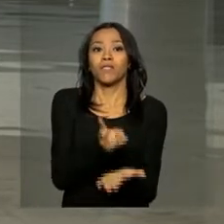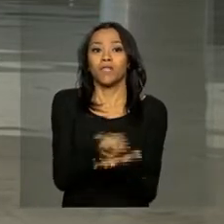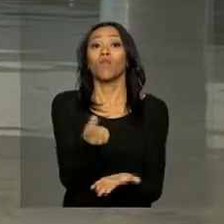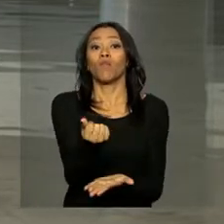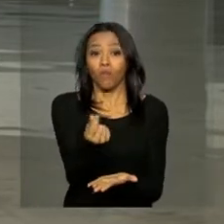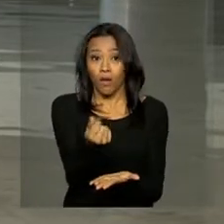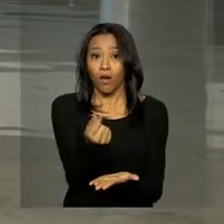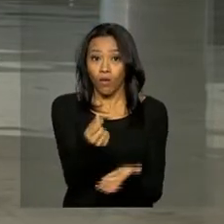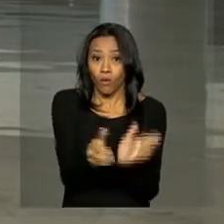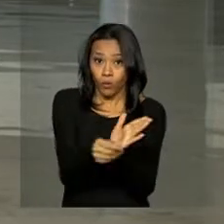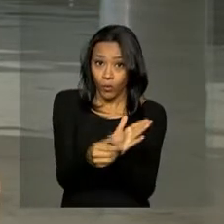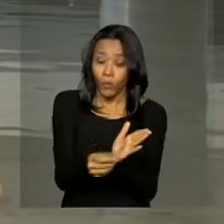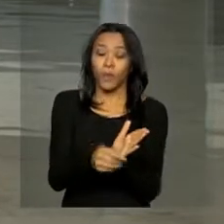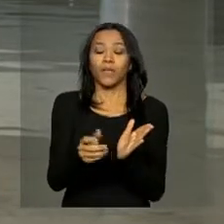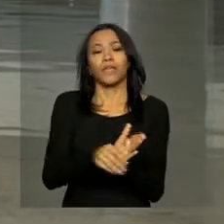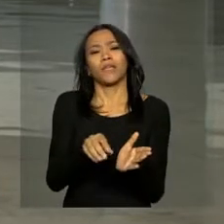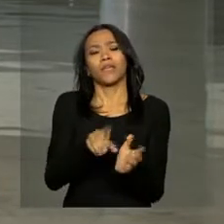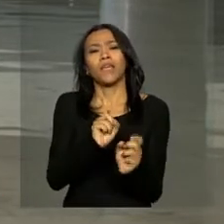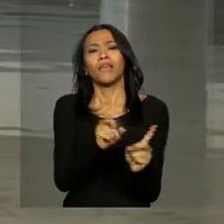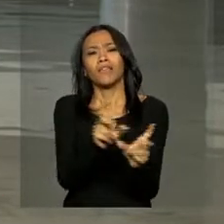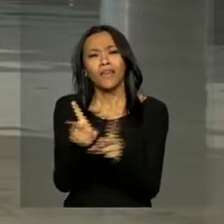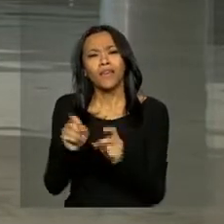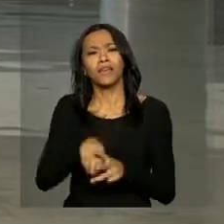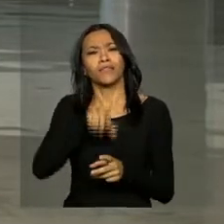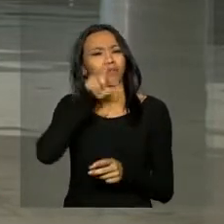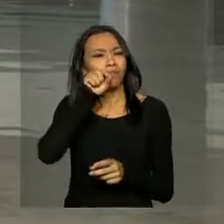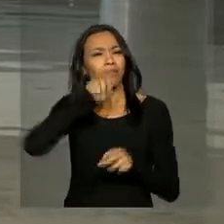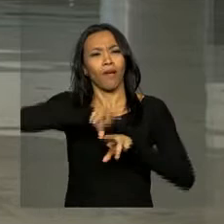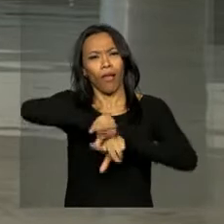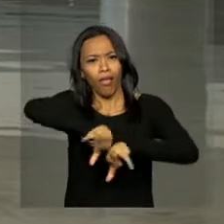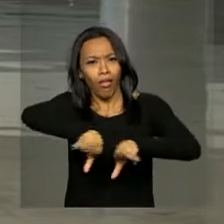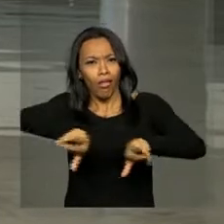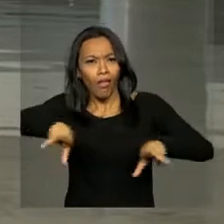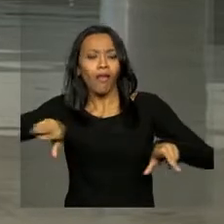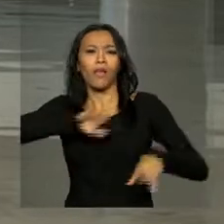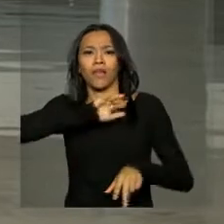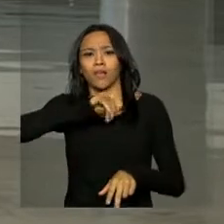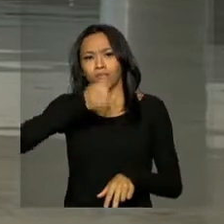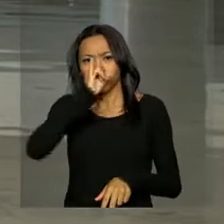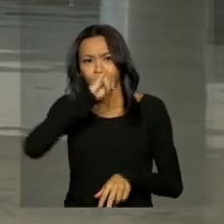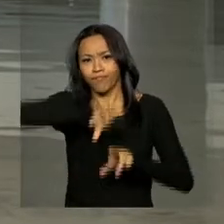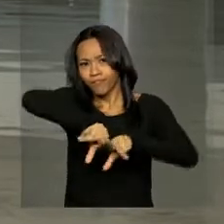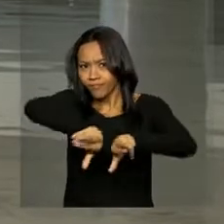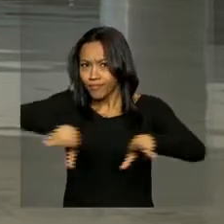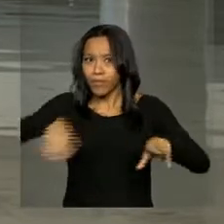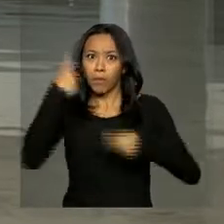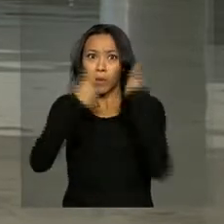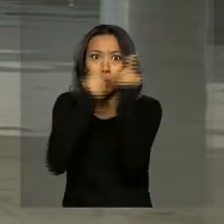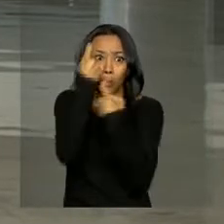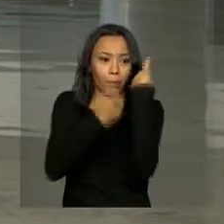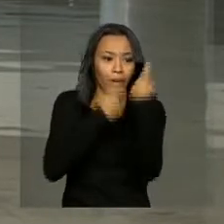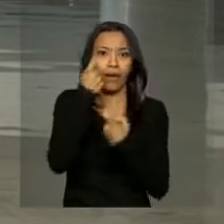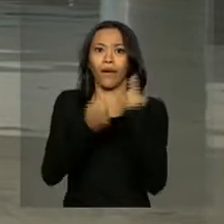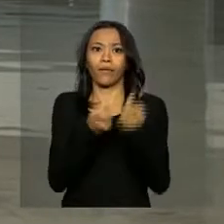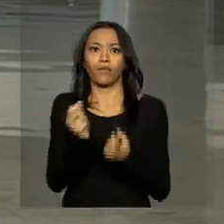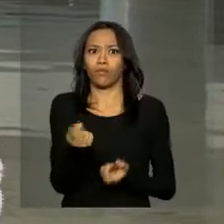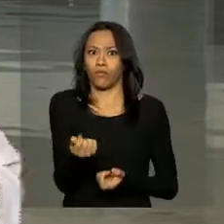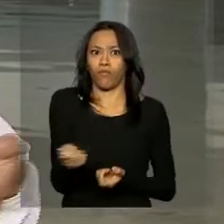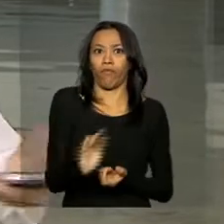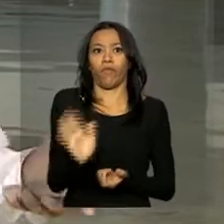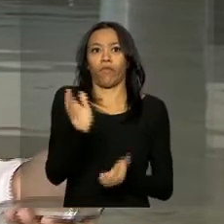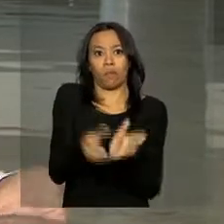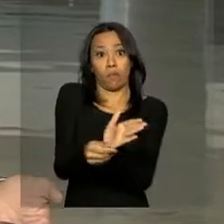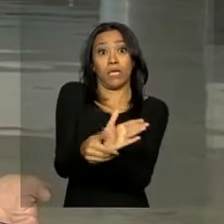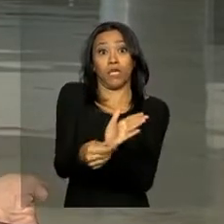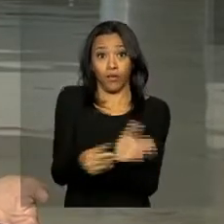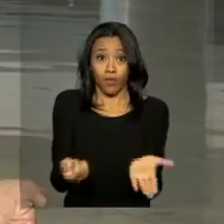os criadores de aves, bovinos e suínos estavam preocupados com a alta dos preços do milho para alimentar os animais. Então,